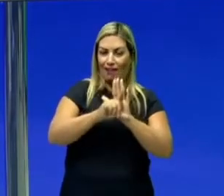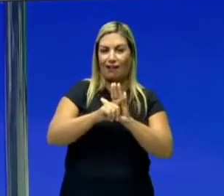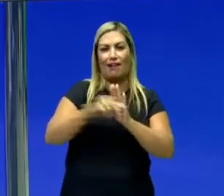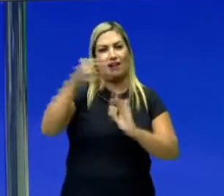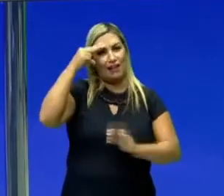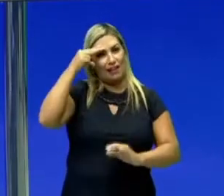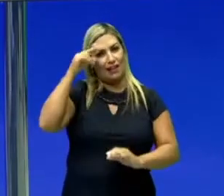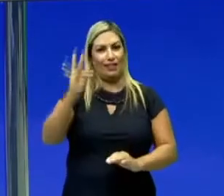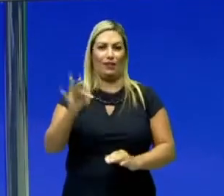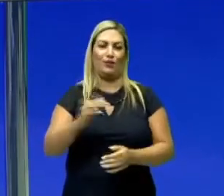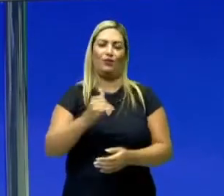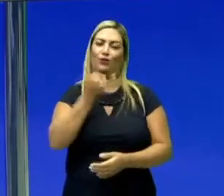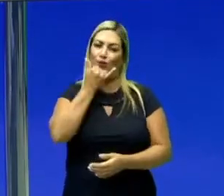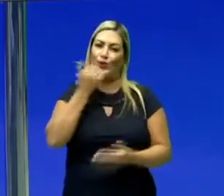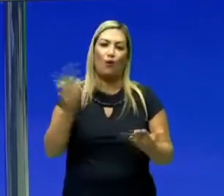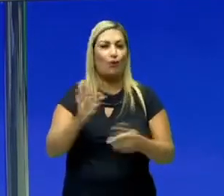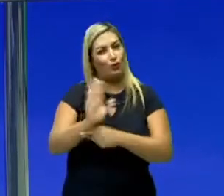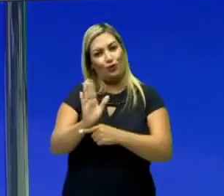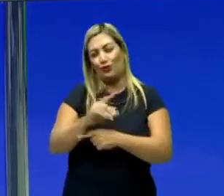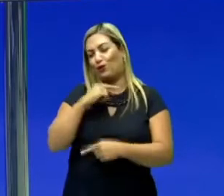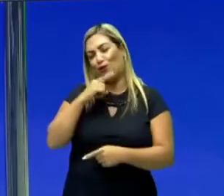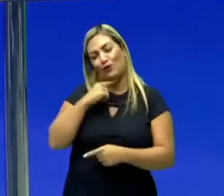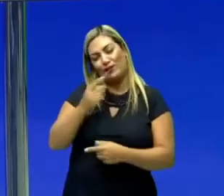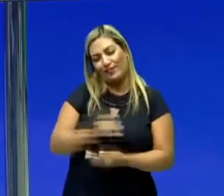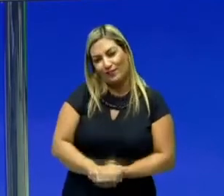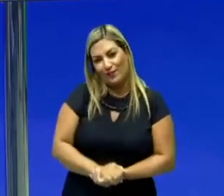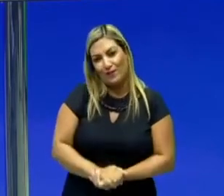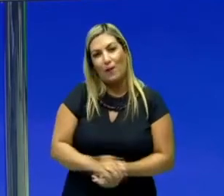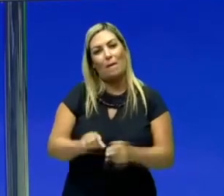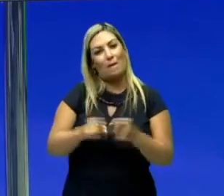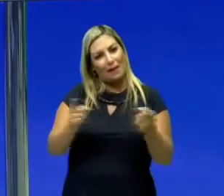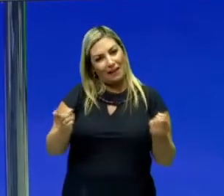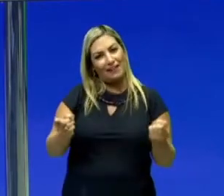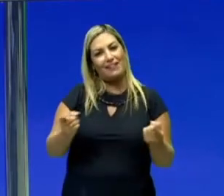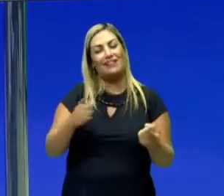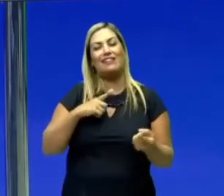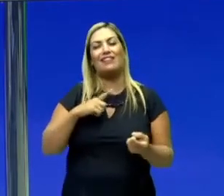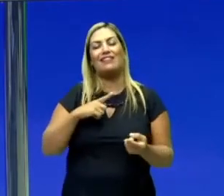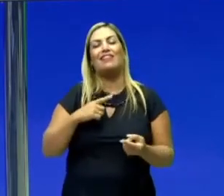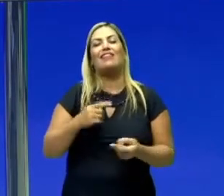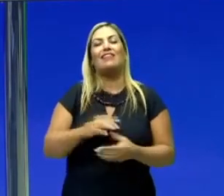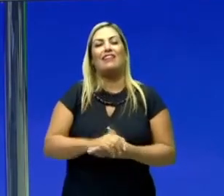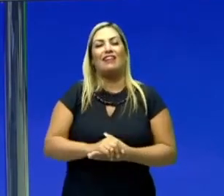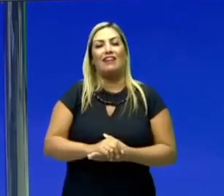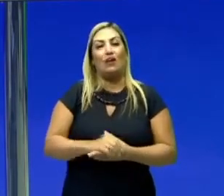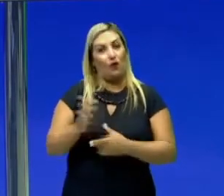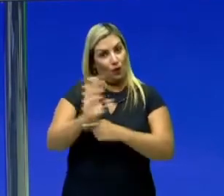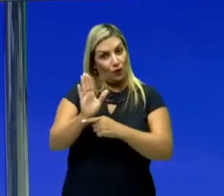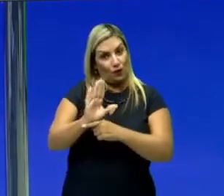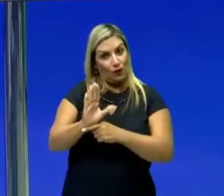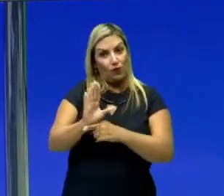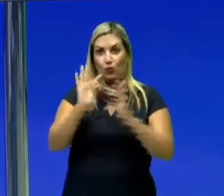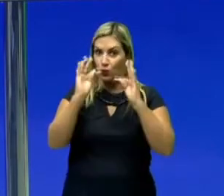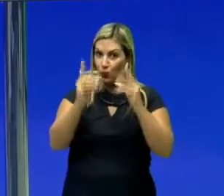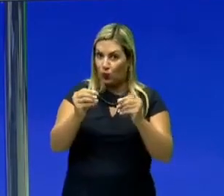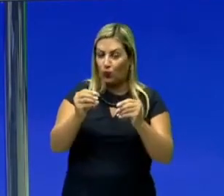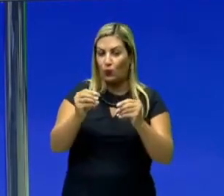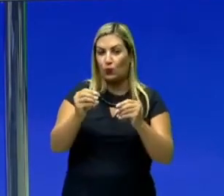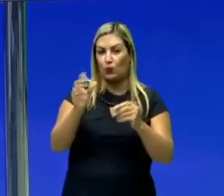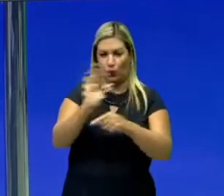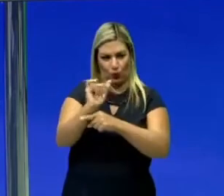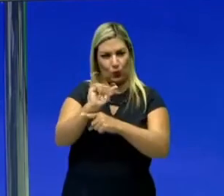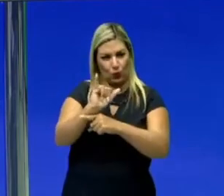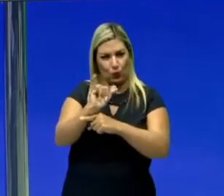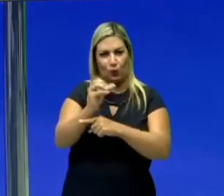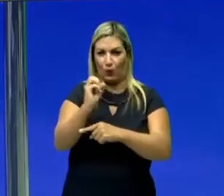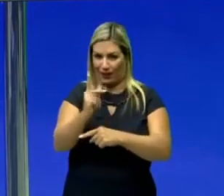de Newton. Me desculpe porque hoje nosso vídeo não rodou, mas a gente vai deixar para vocês o vídeo completo no